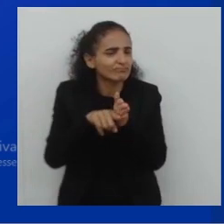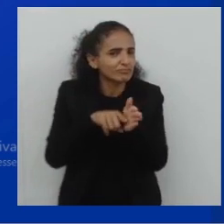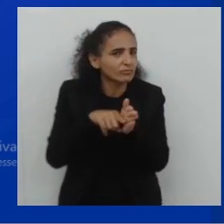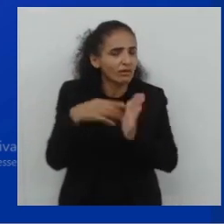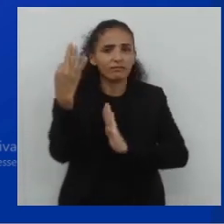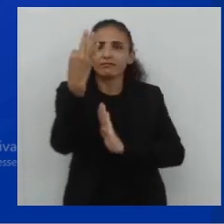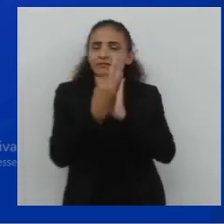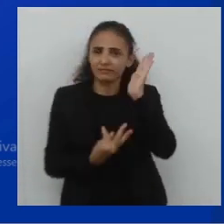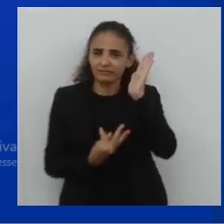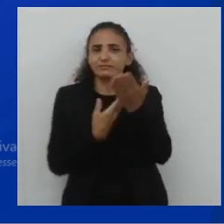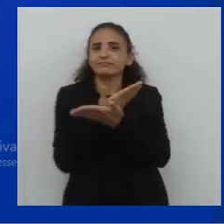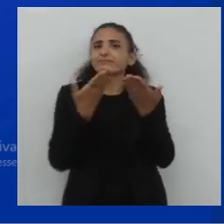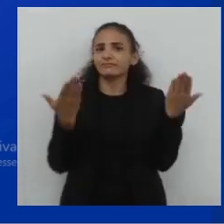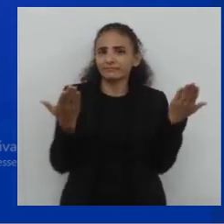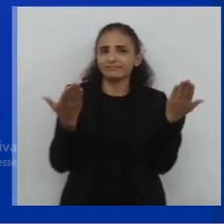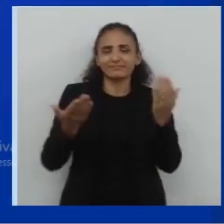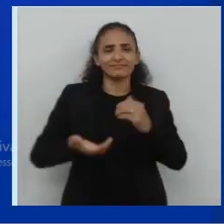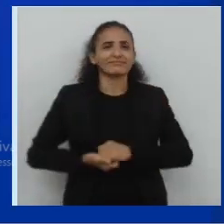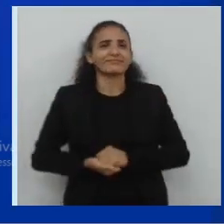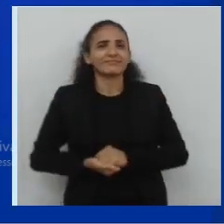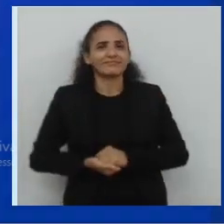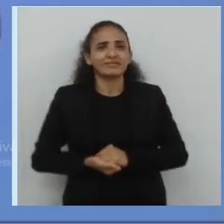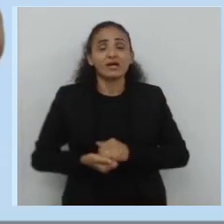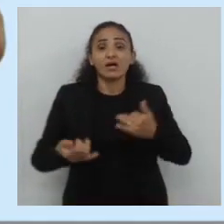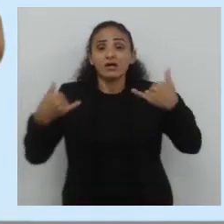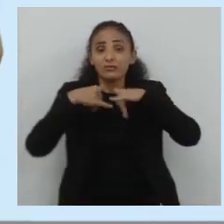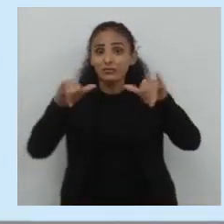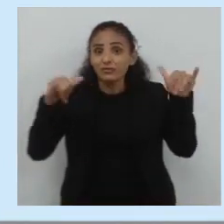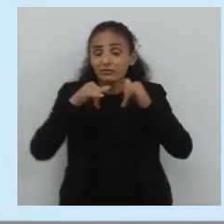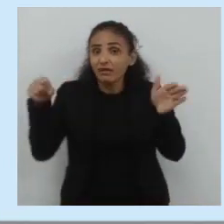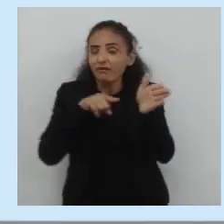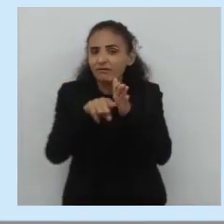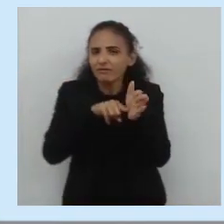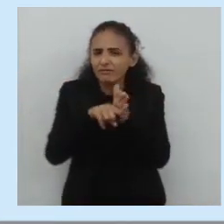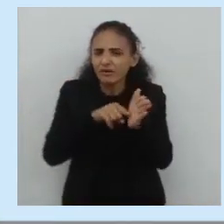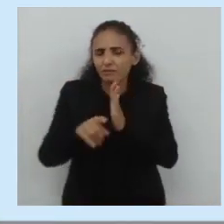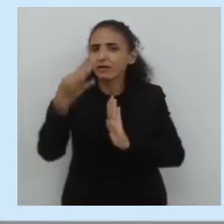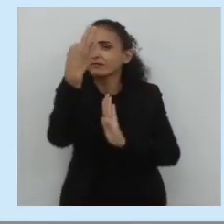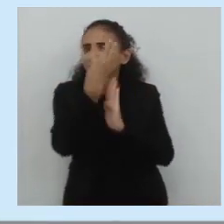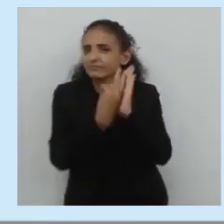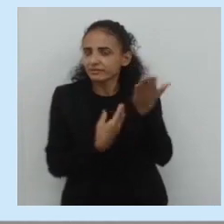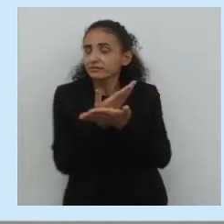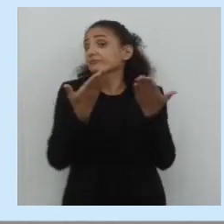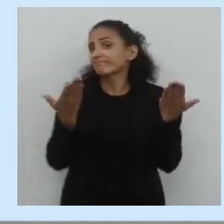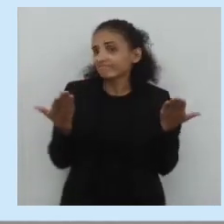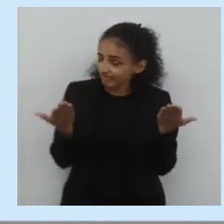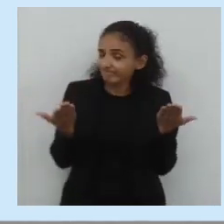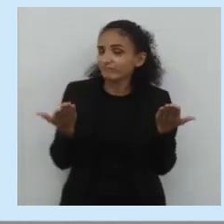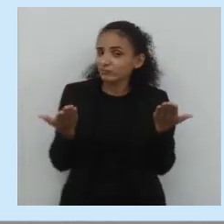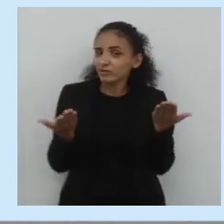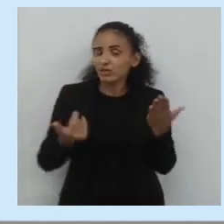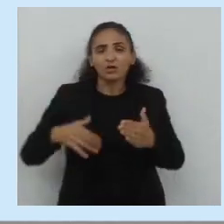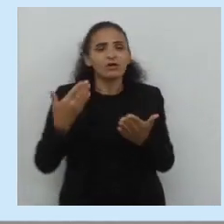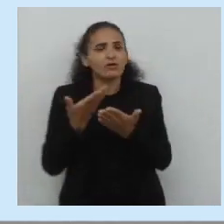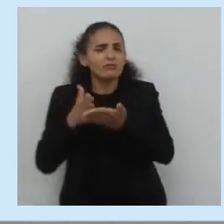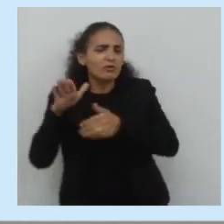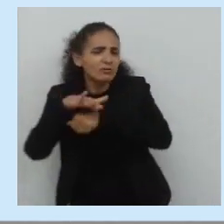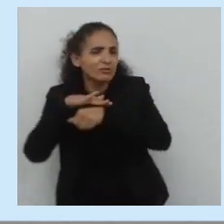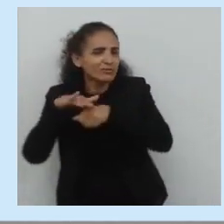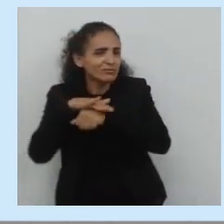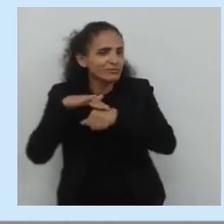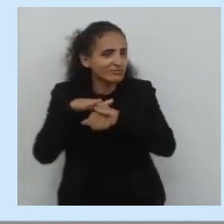textual. Olhem aí, corta para mim, divulgação de pesquisa textual, ou seja, vamos